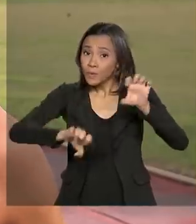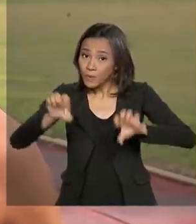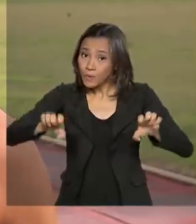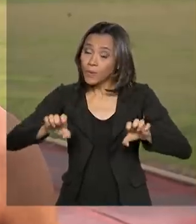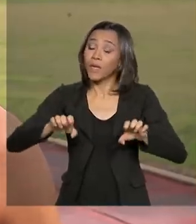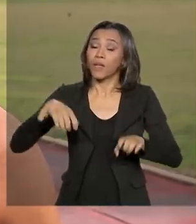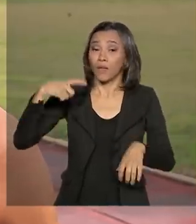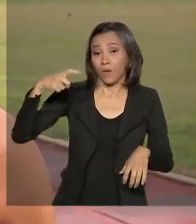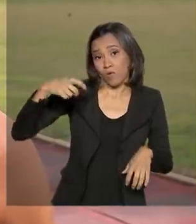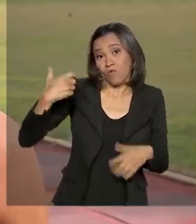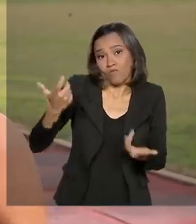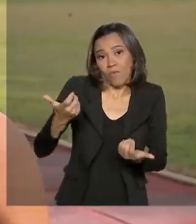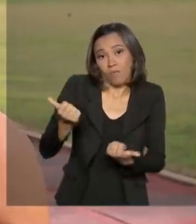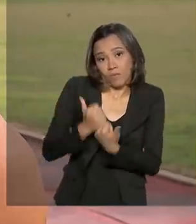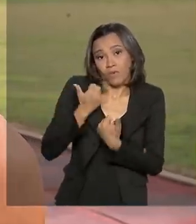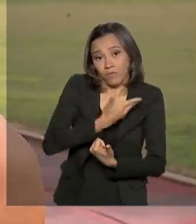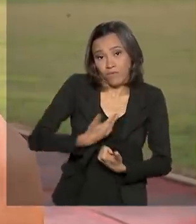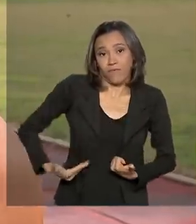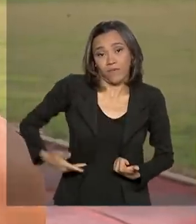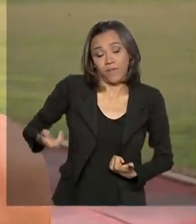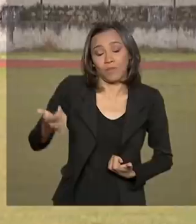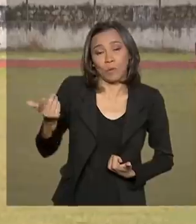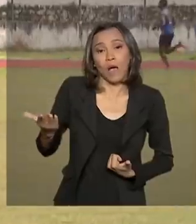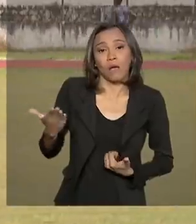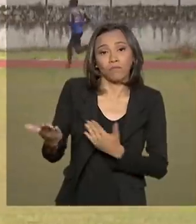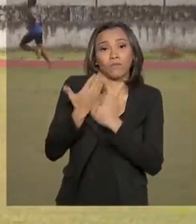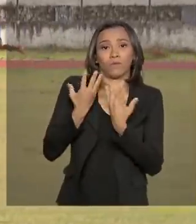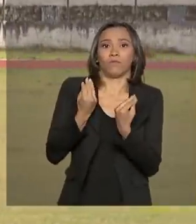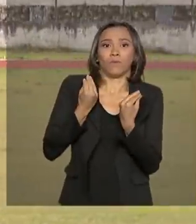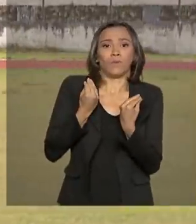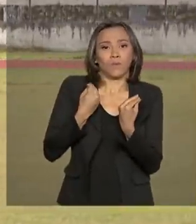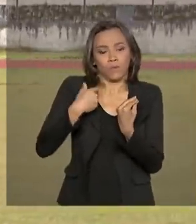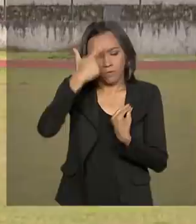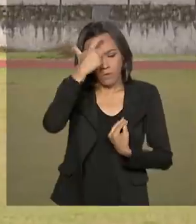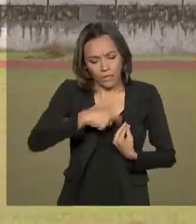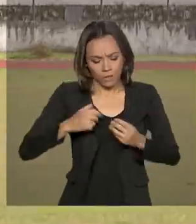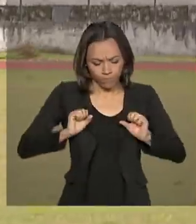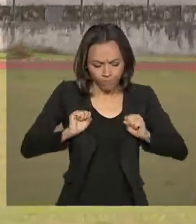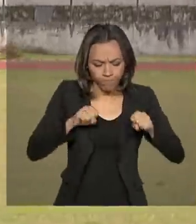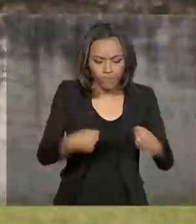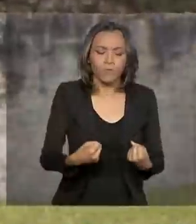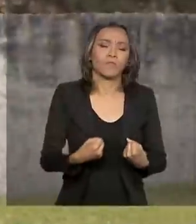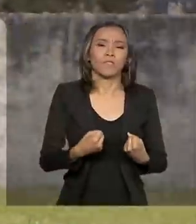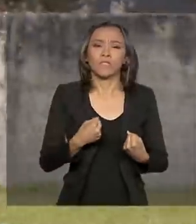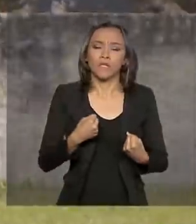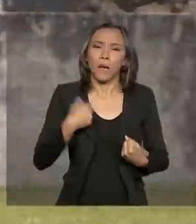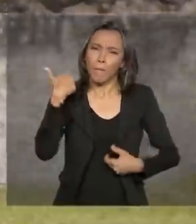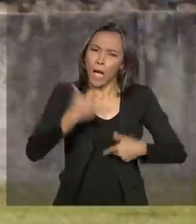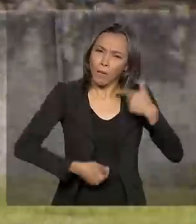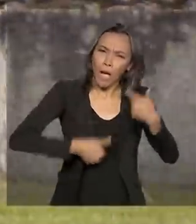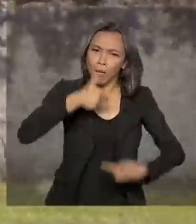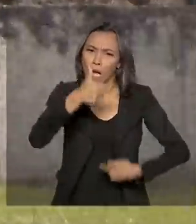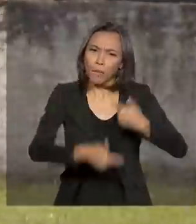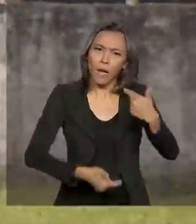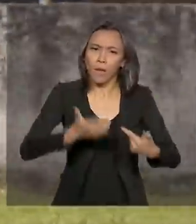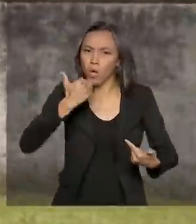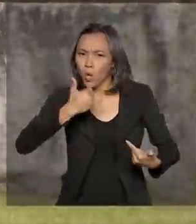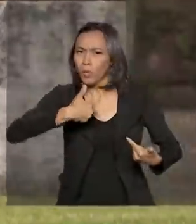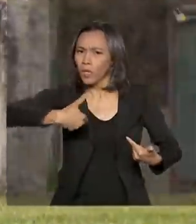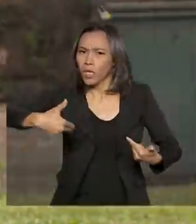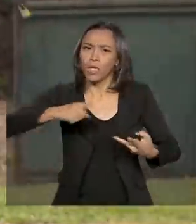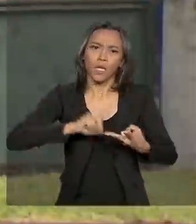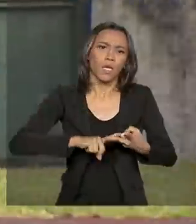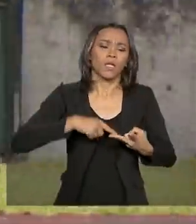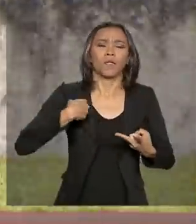traz isso, né? Você poder investir no seu esporte, poder se dedicar ainda mais com a suplementação, com viagem, com